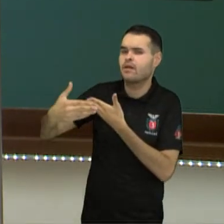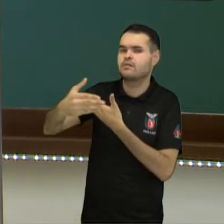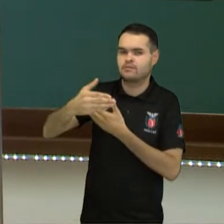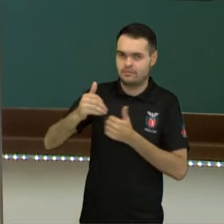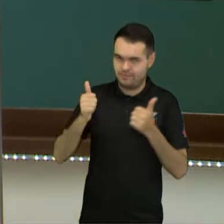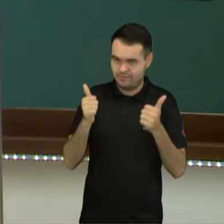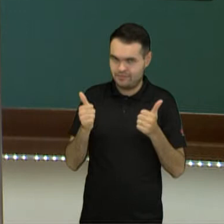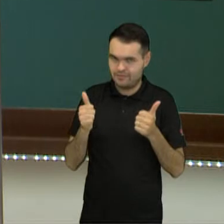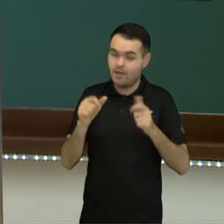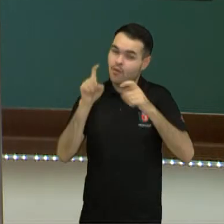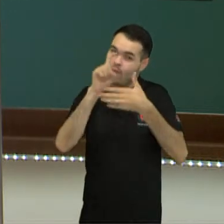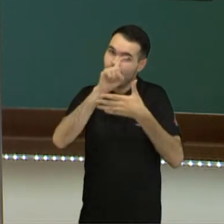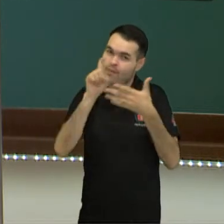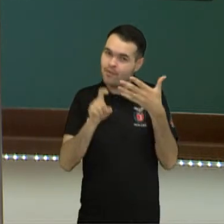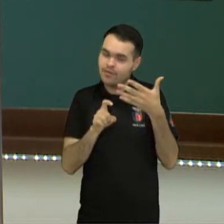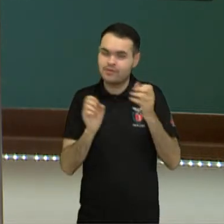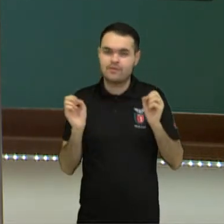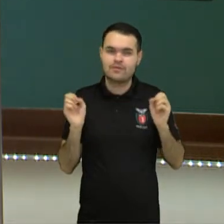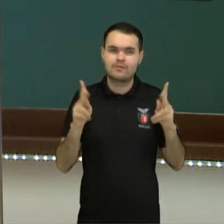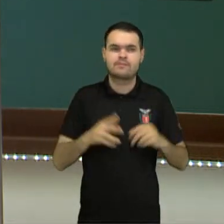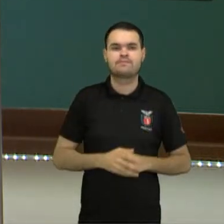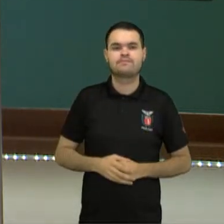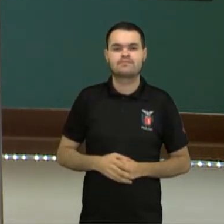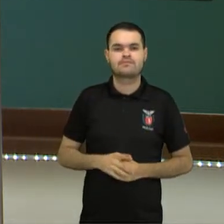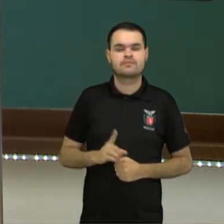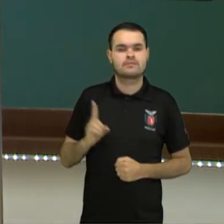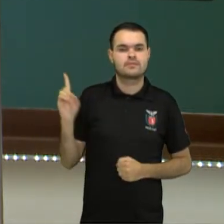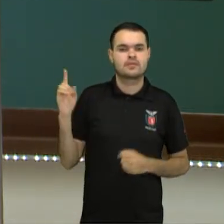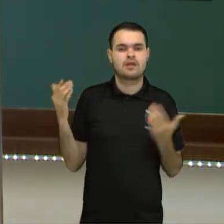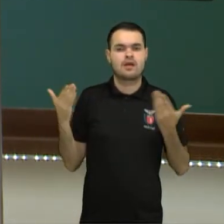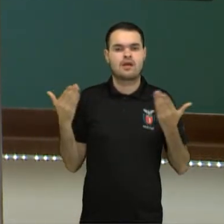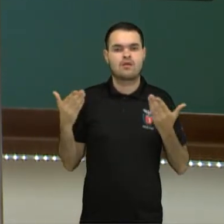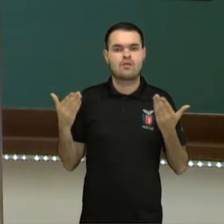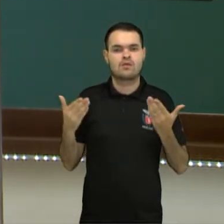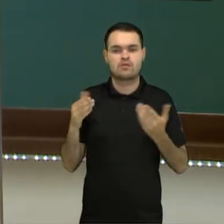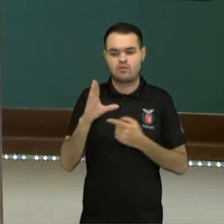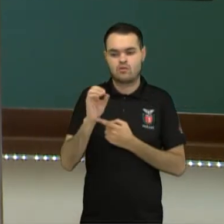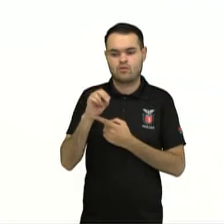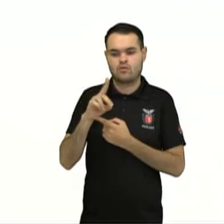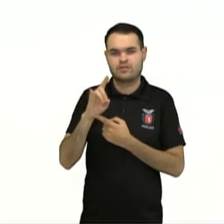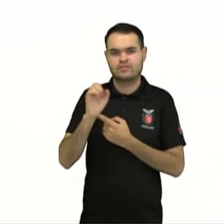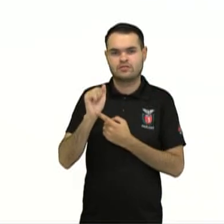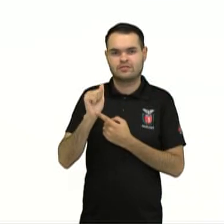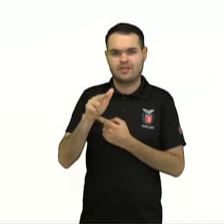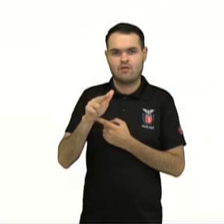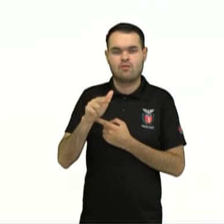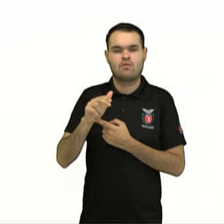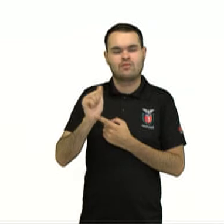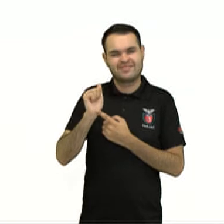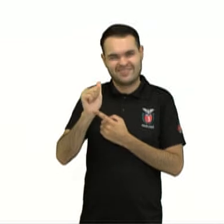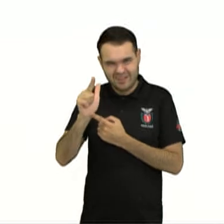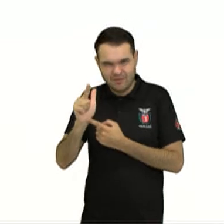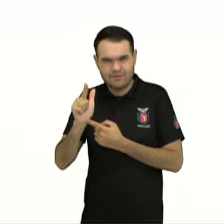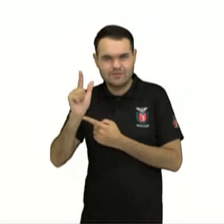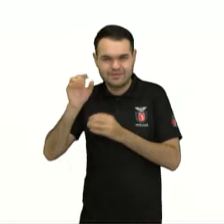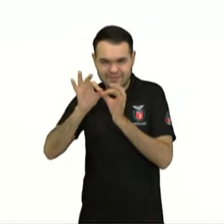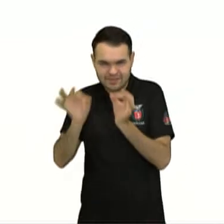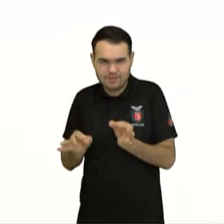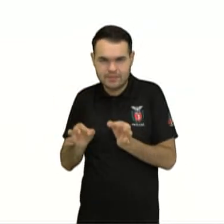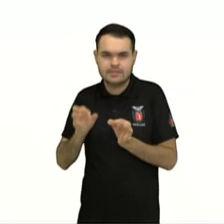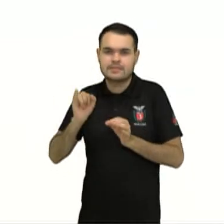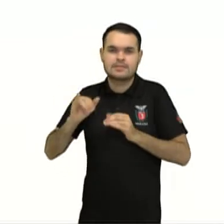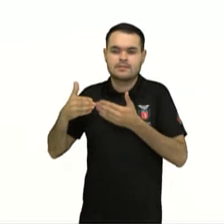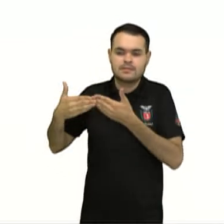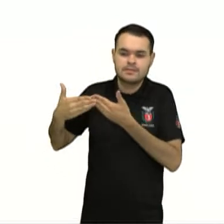É uma hipótese. Aqui. Vamos a ver, condicional simples. passaria se deixáramos de estar